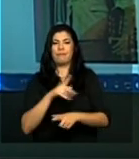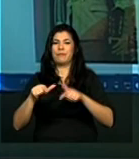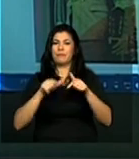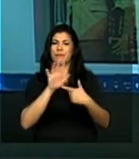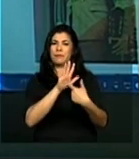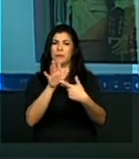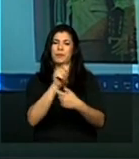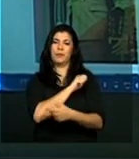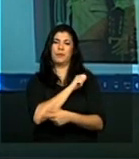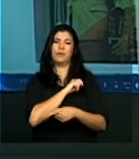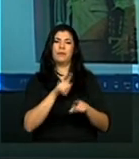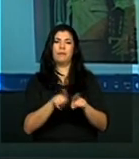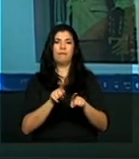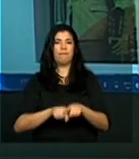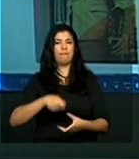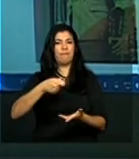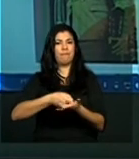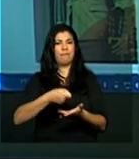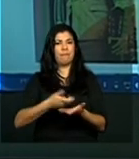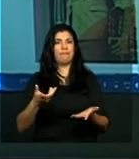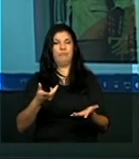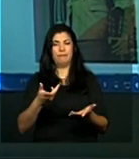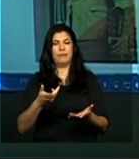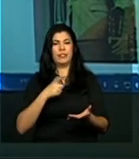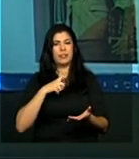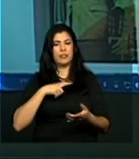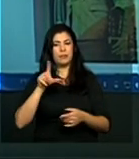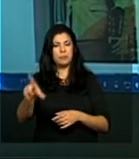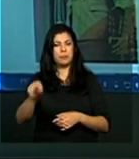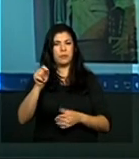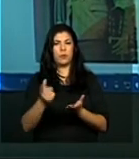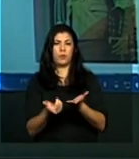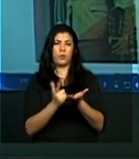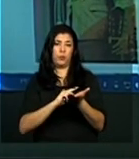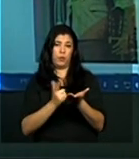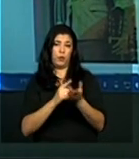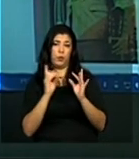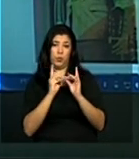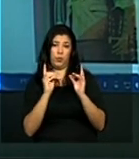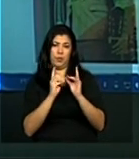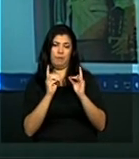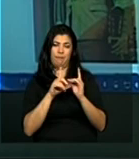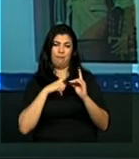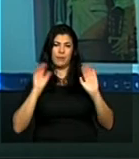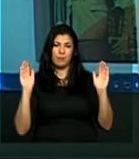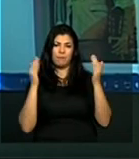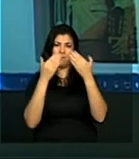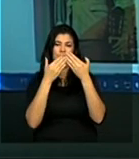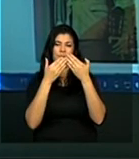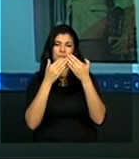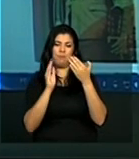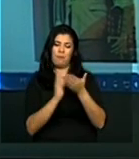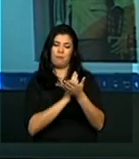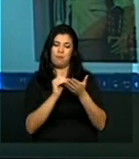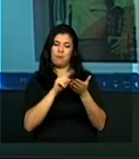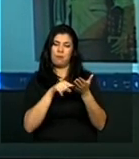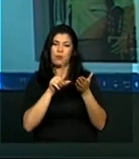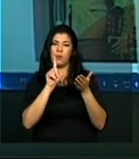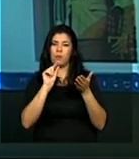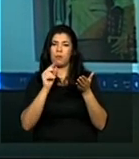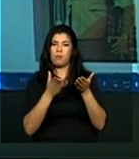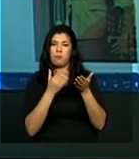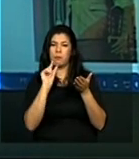alunos, acabam trabalhando no livro didático. Por melhor que seja o livro didático, ele é restrito, ele tem ali algumas poucas